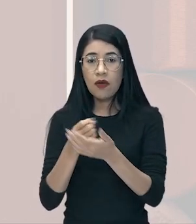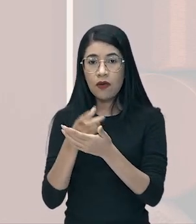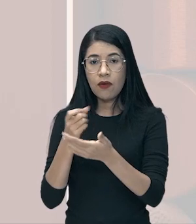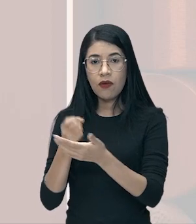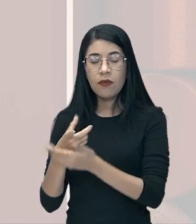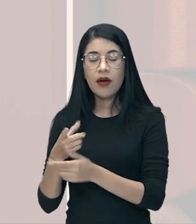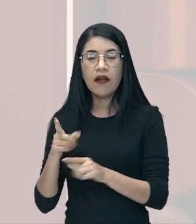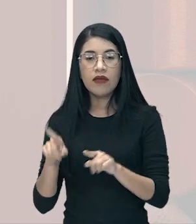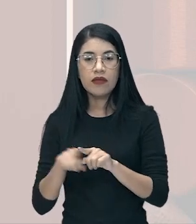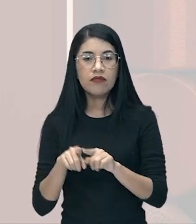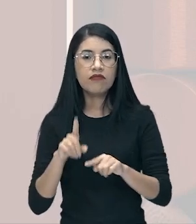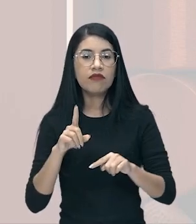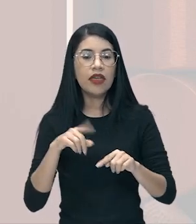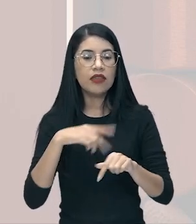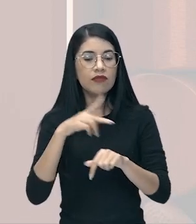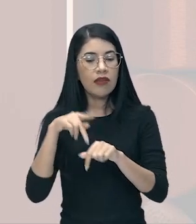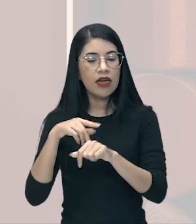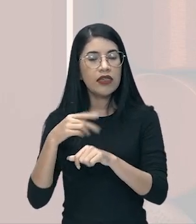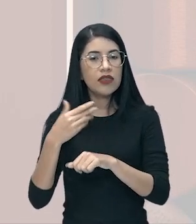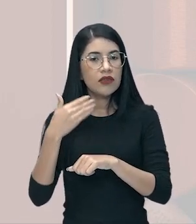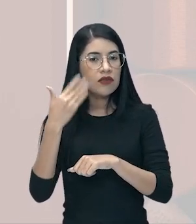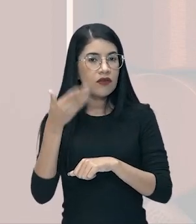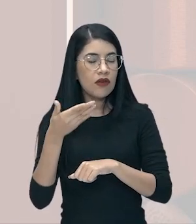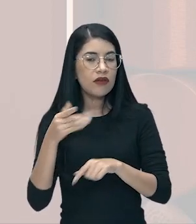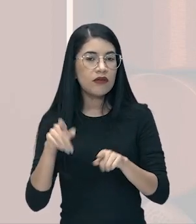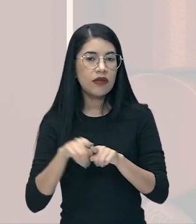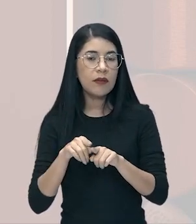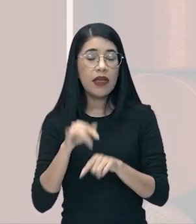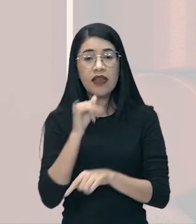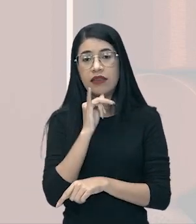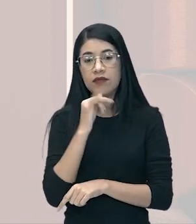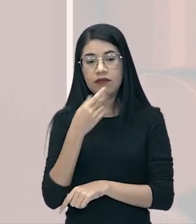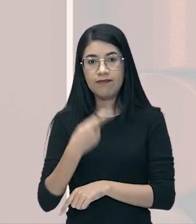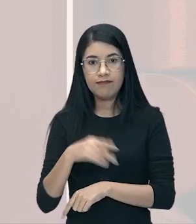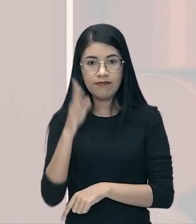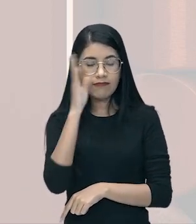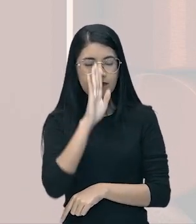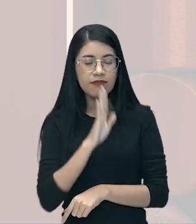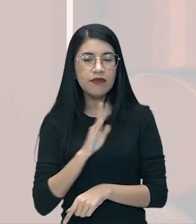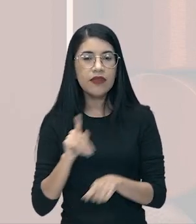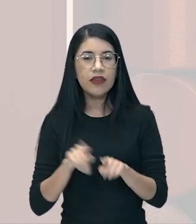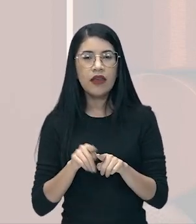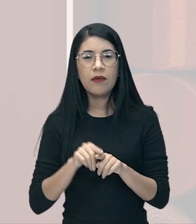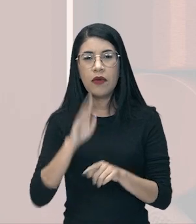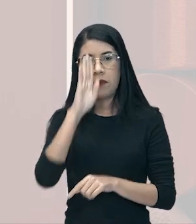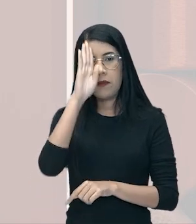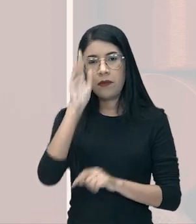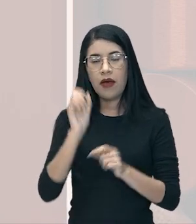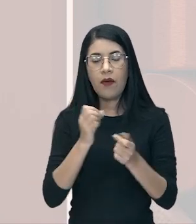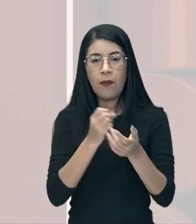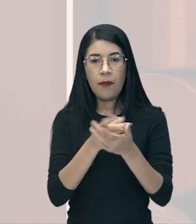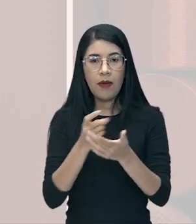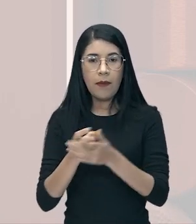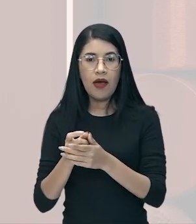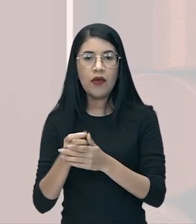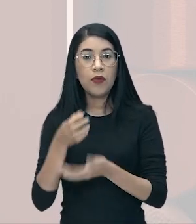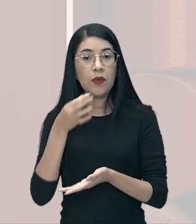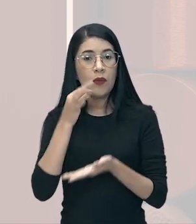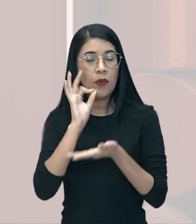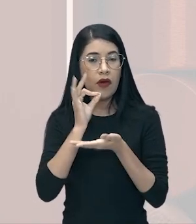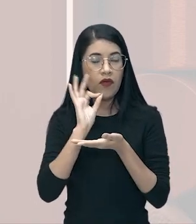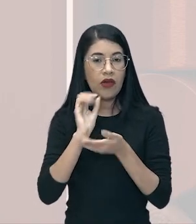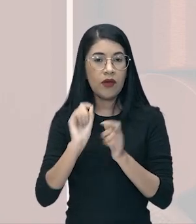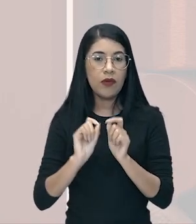produtos de outros países. Um exemplo, o próprio Brasil, que tinha como seu principal comprador do café, galera,